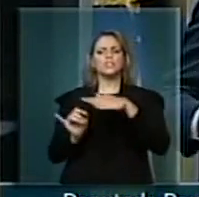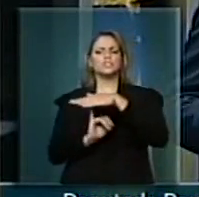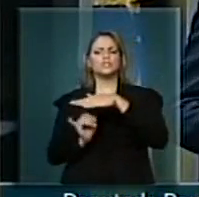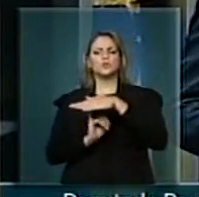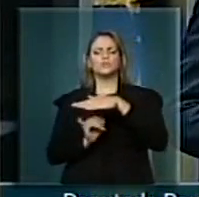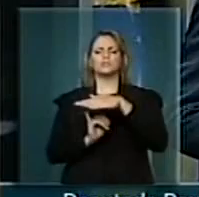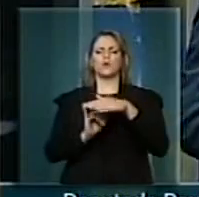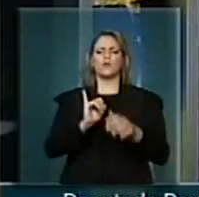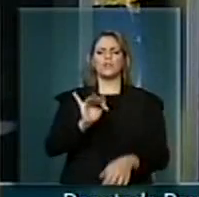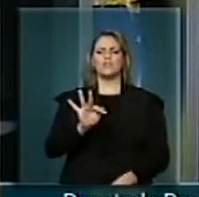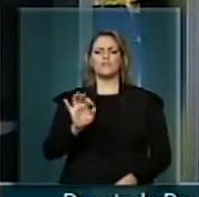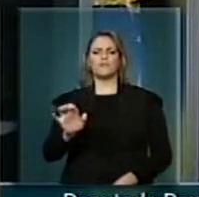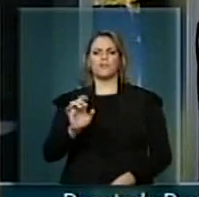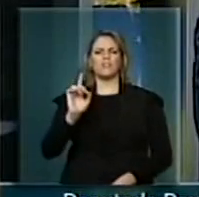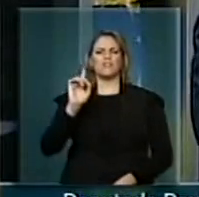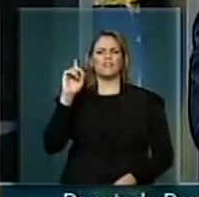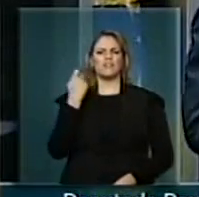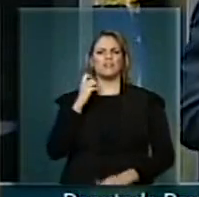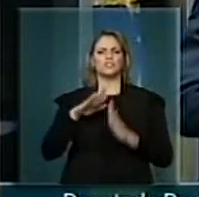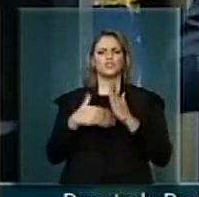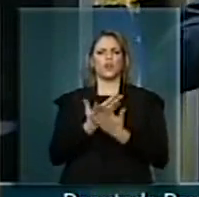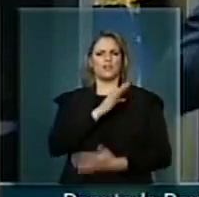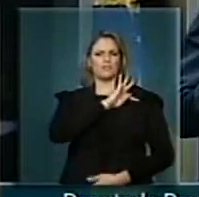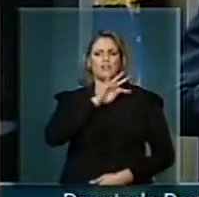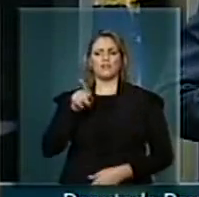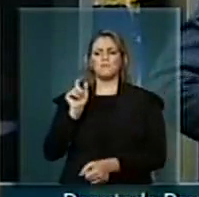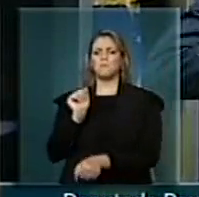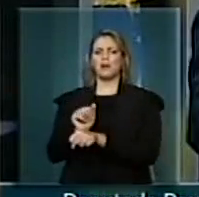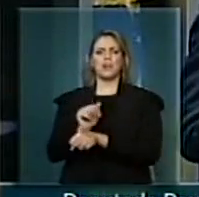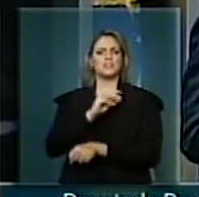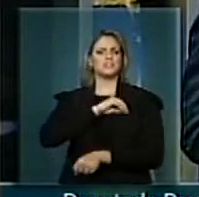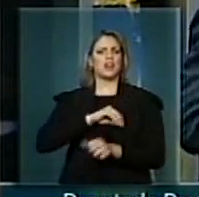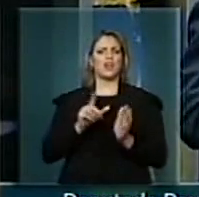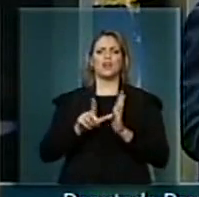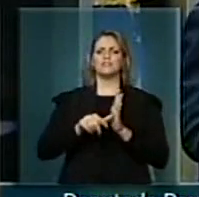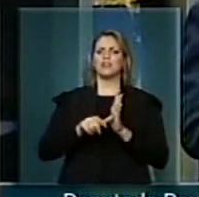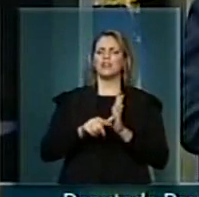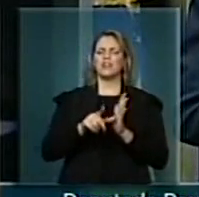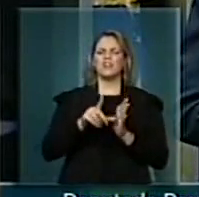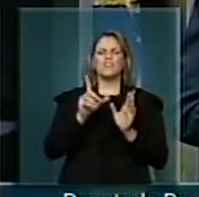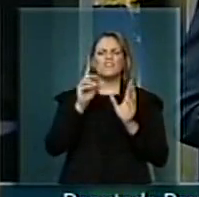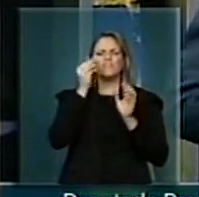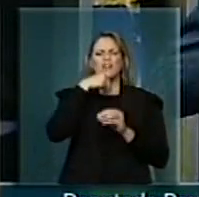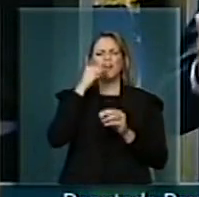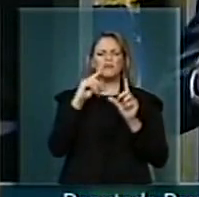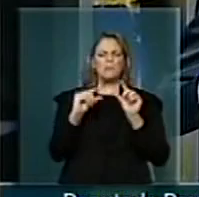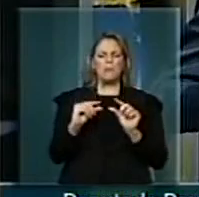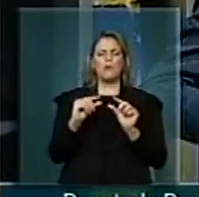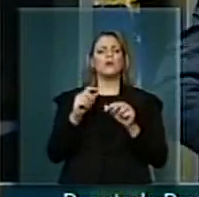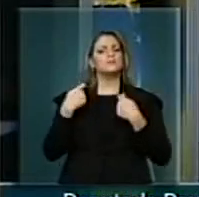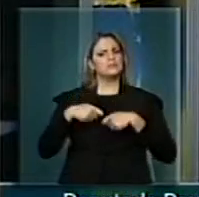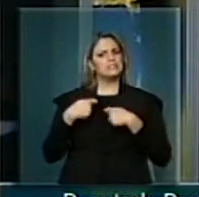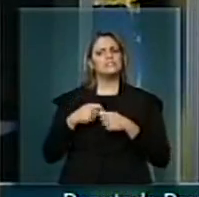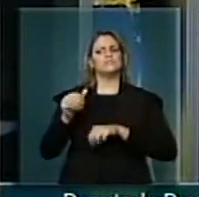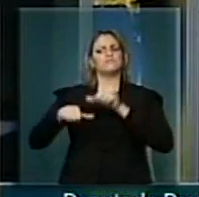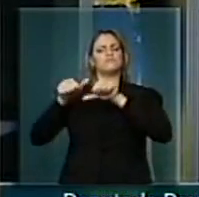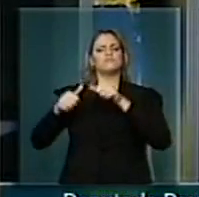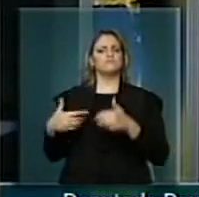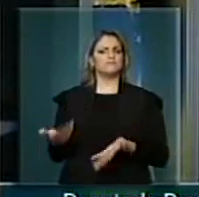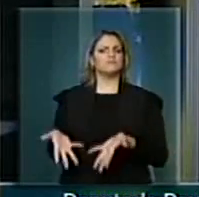antigas escolas técnicas, que estão paralisados. O salário está defasado e precisa, precisa de ser atendido para que nós possamos